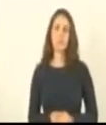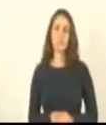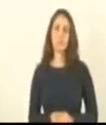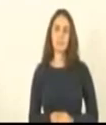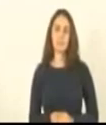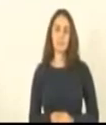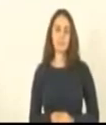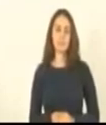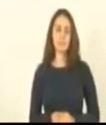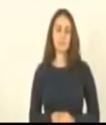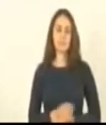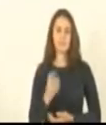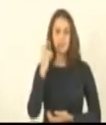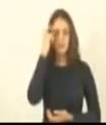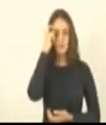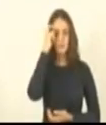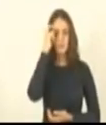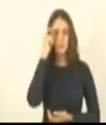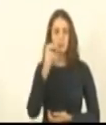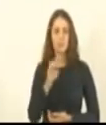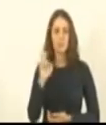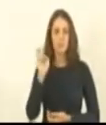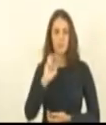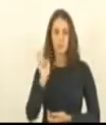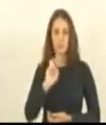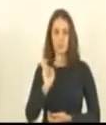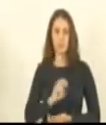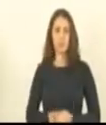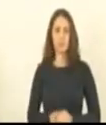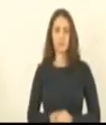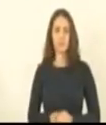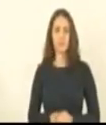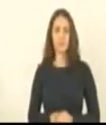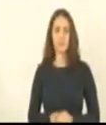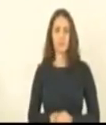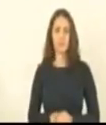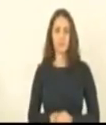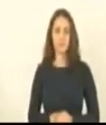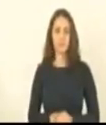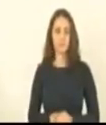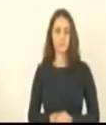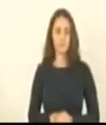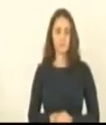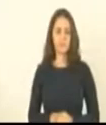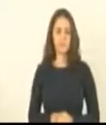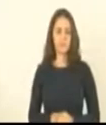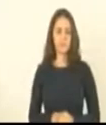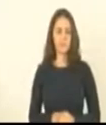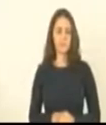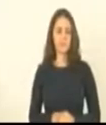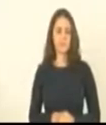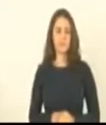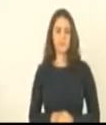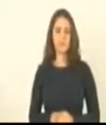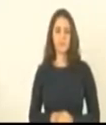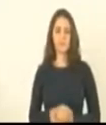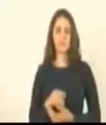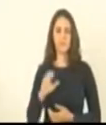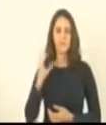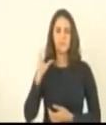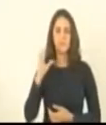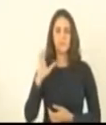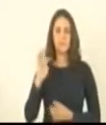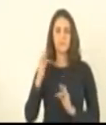cultura em quinto lugar pela ordem de chegada ciência e tecnologia em quarto